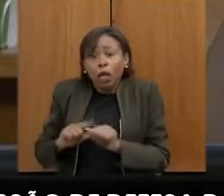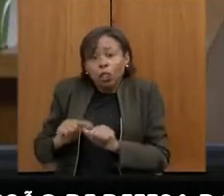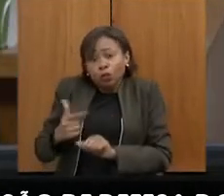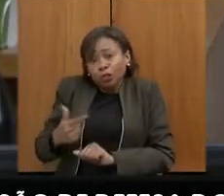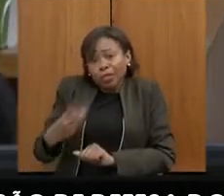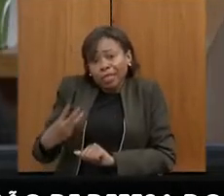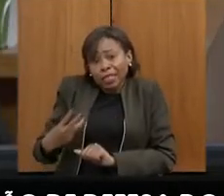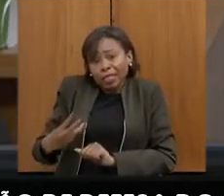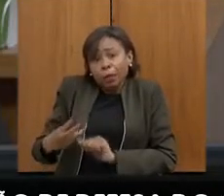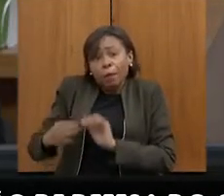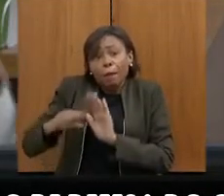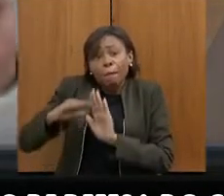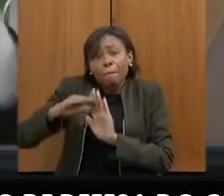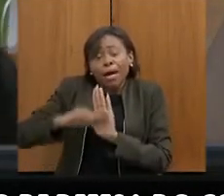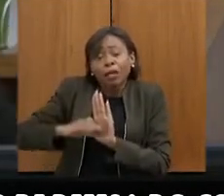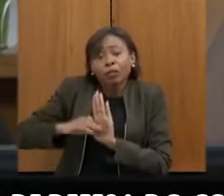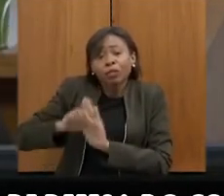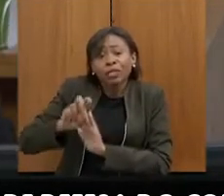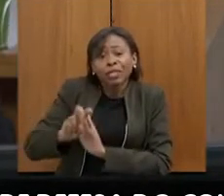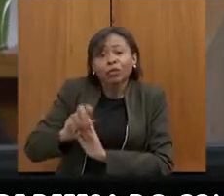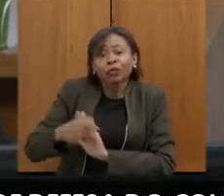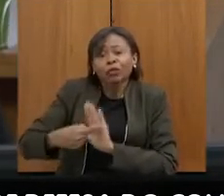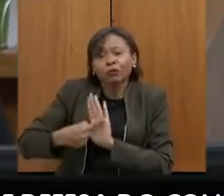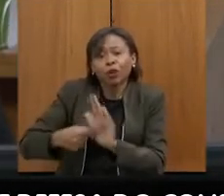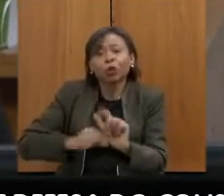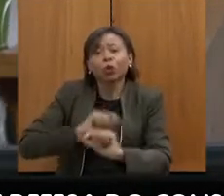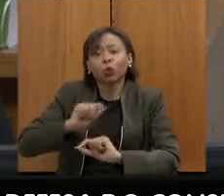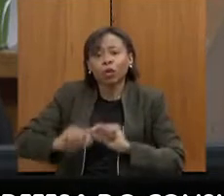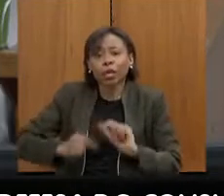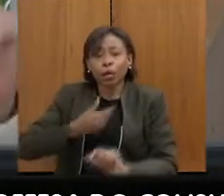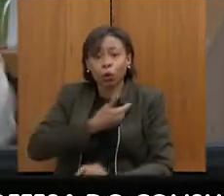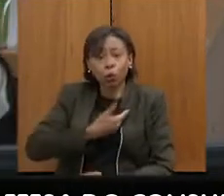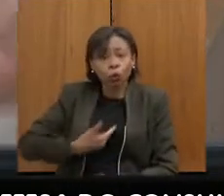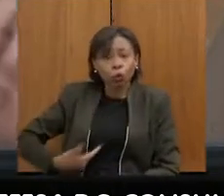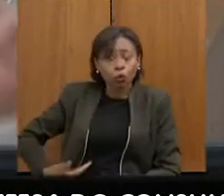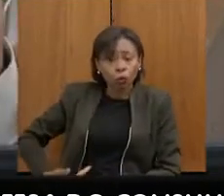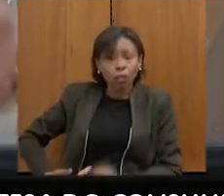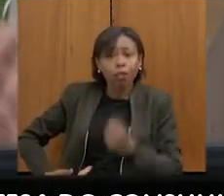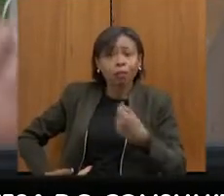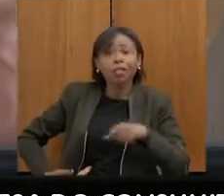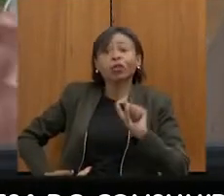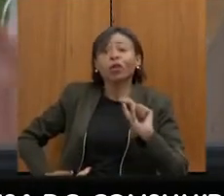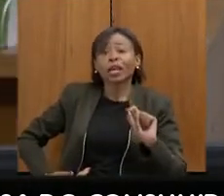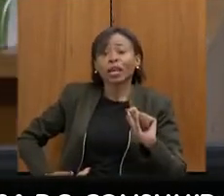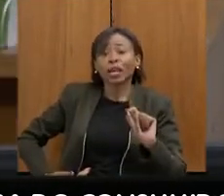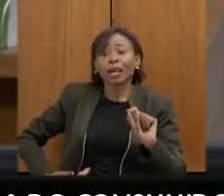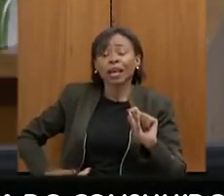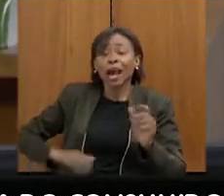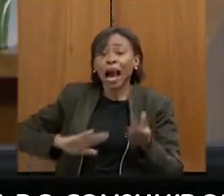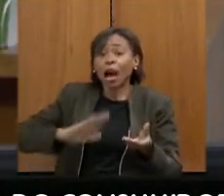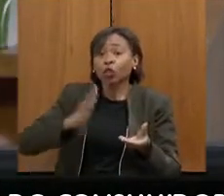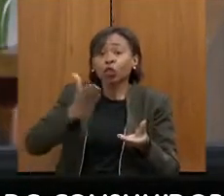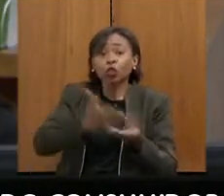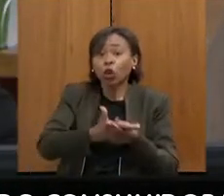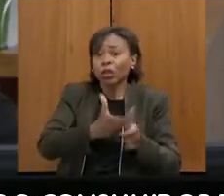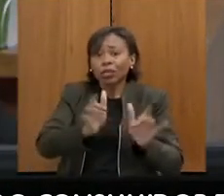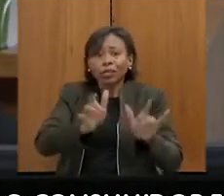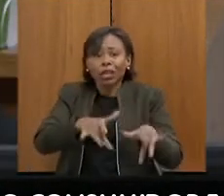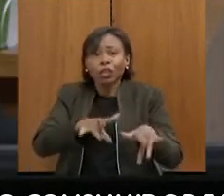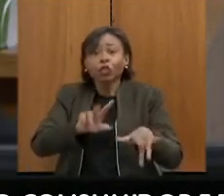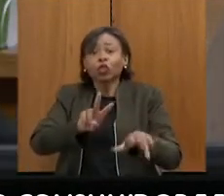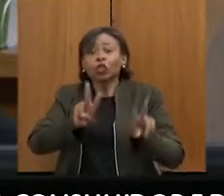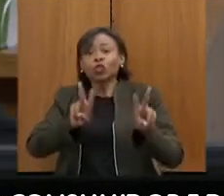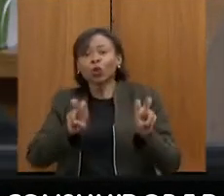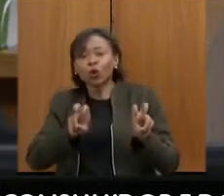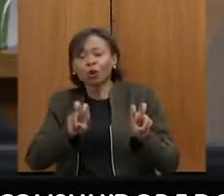parágrafo 5º, que fala o seguinte, o Estado deverá abdicar das ações que tem com relação ao não pagamento de dívida. O que isso quer